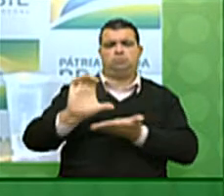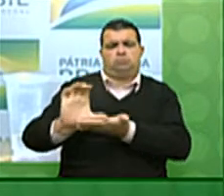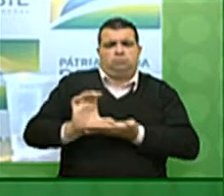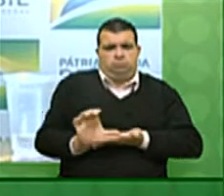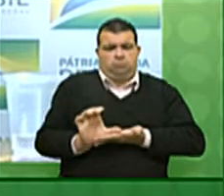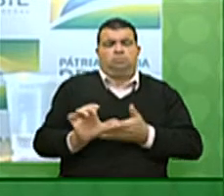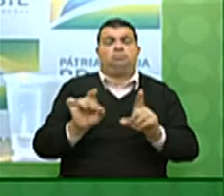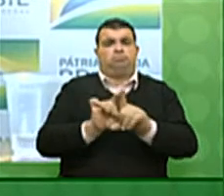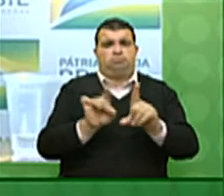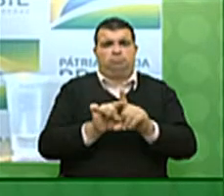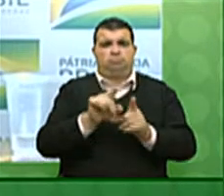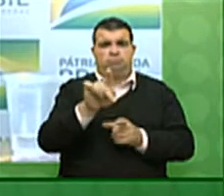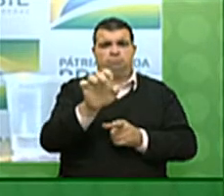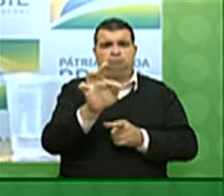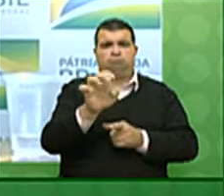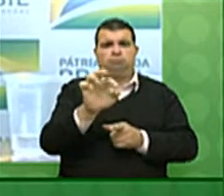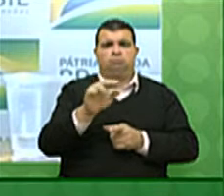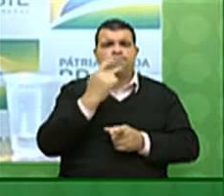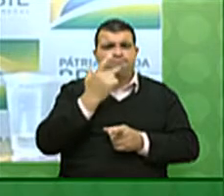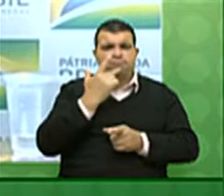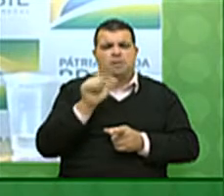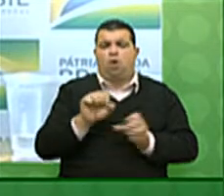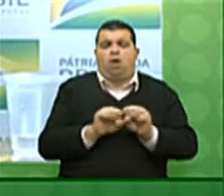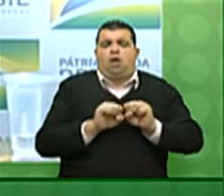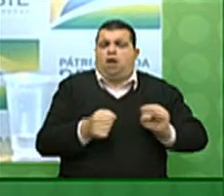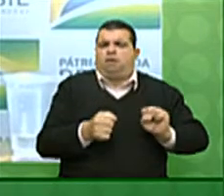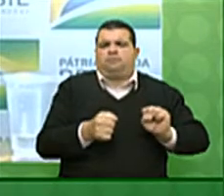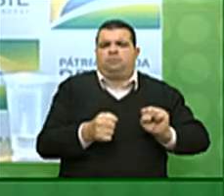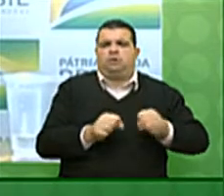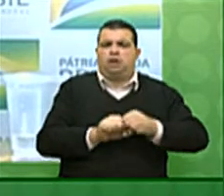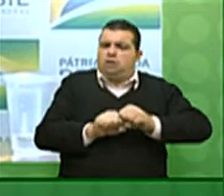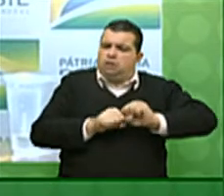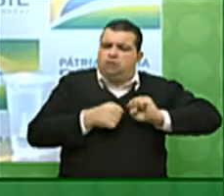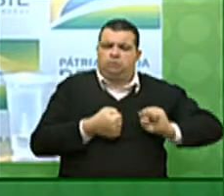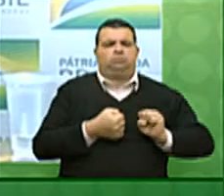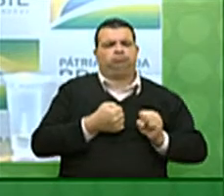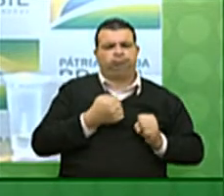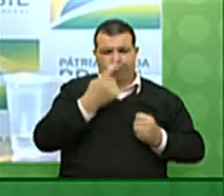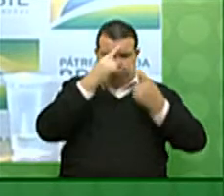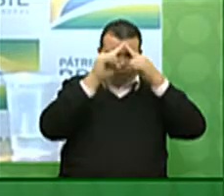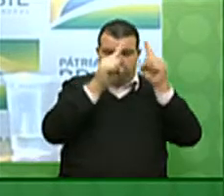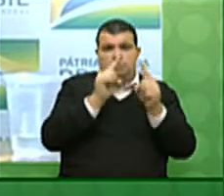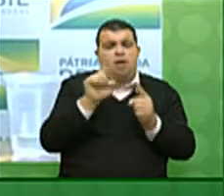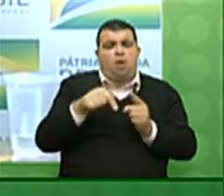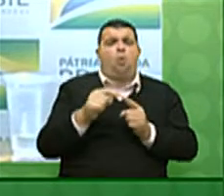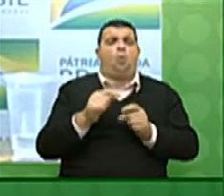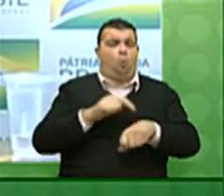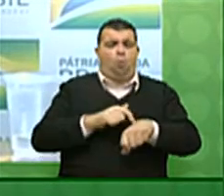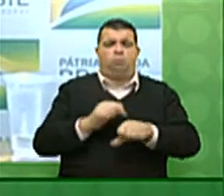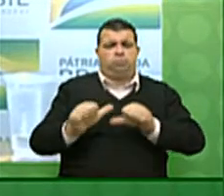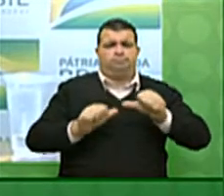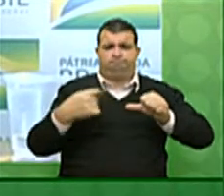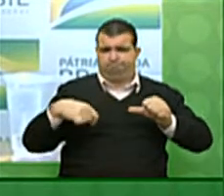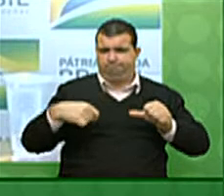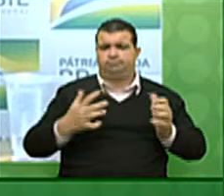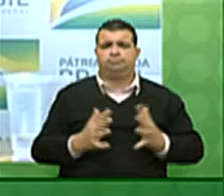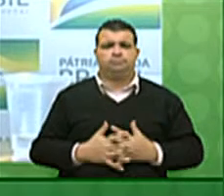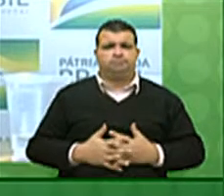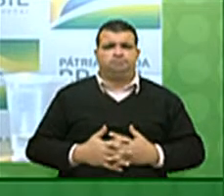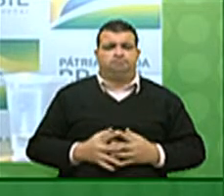definia como a destruição criativa. É a hora de mudarmos. Os países